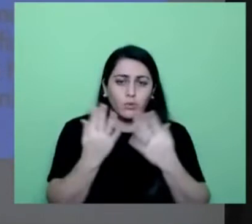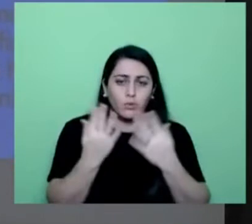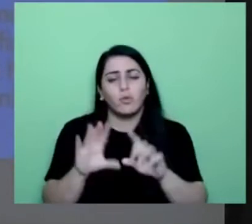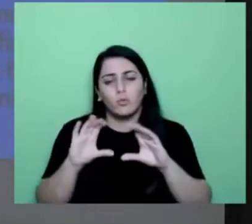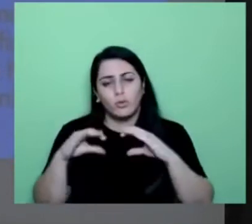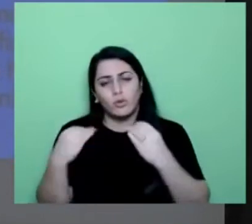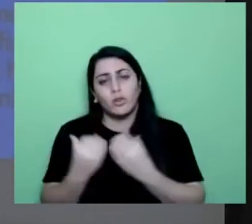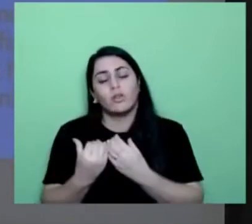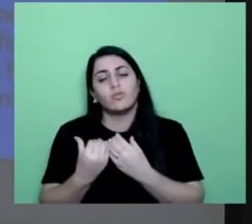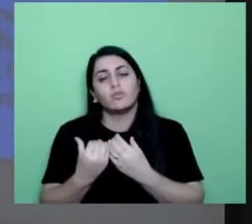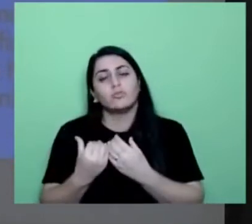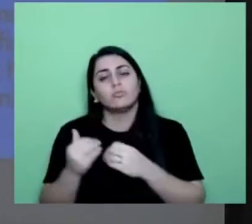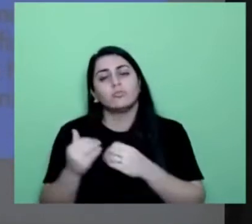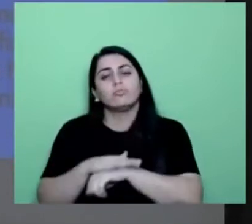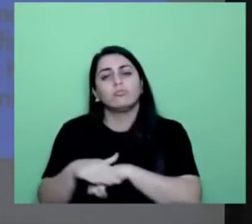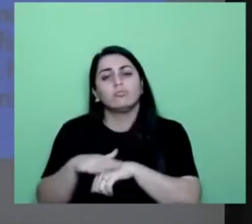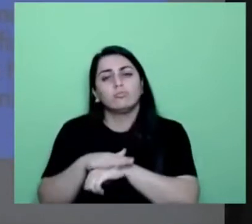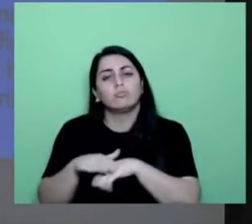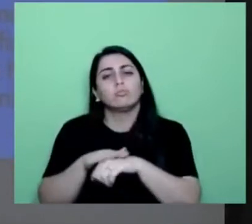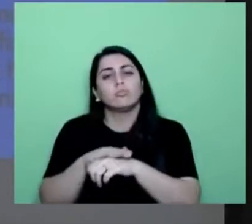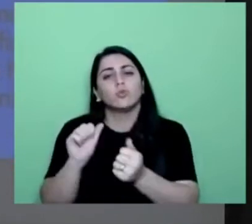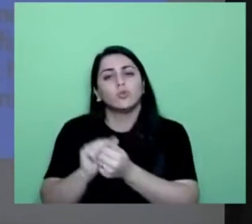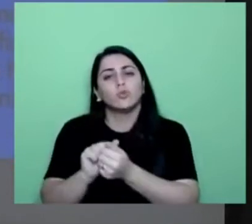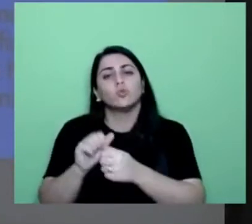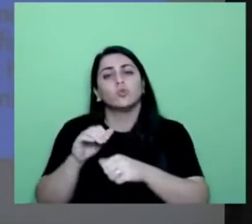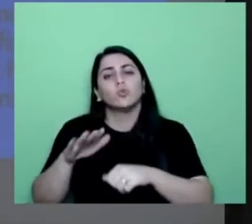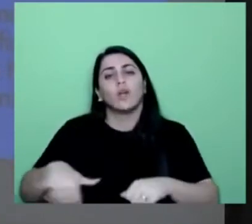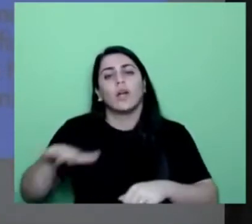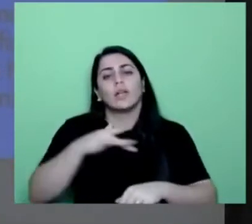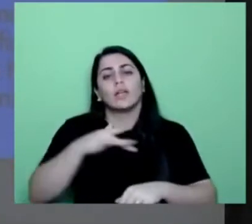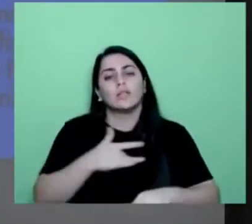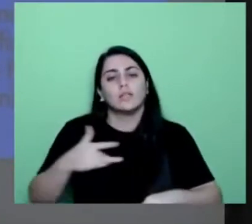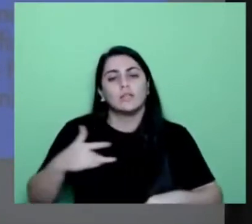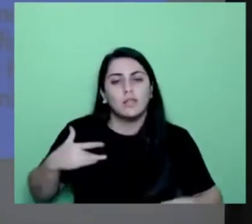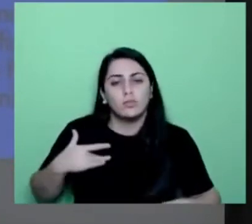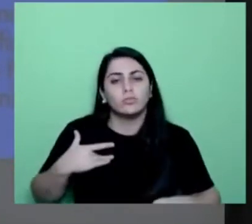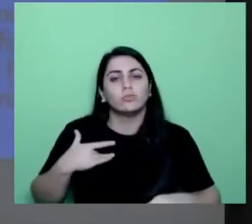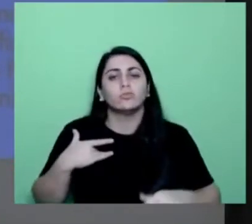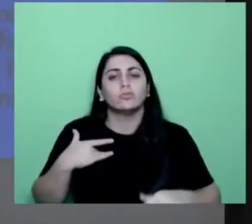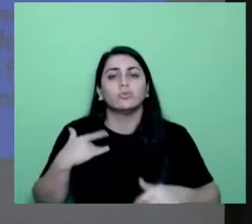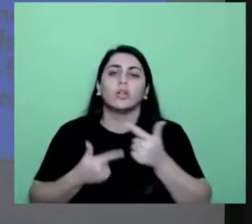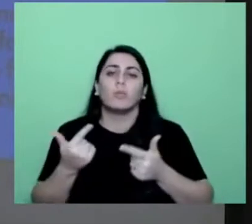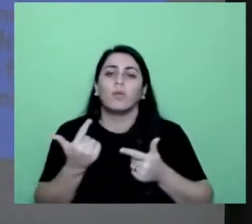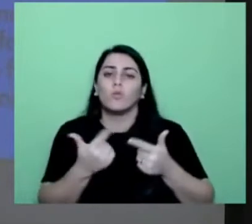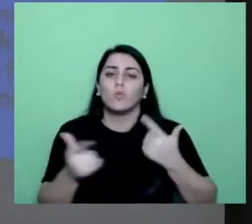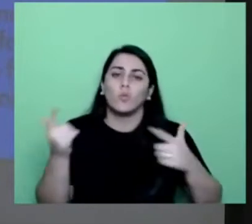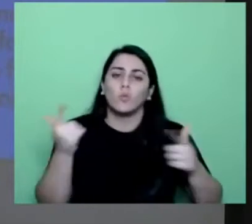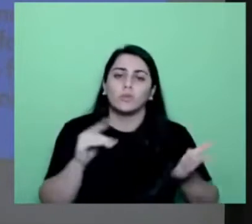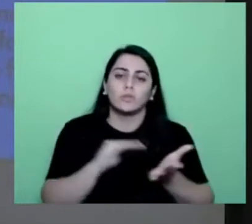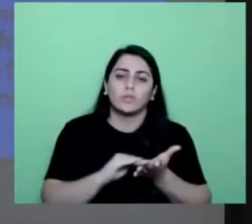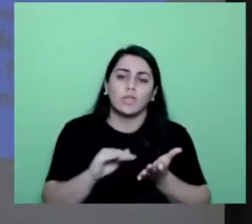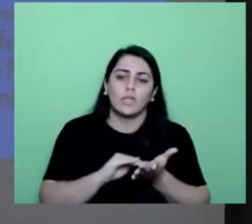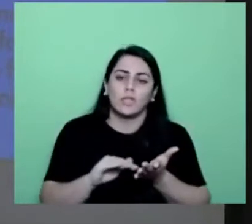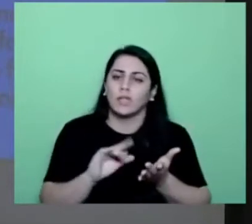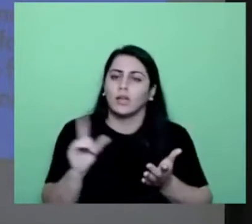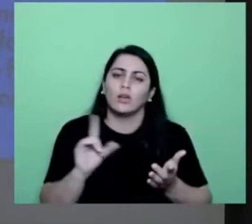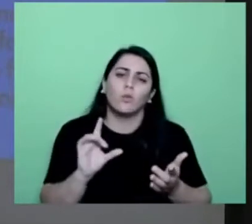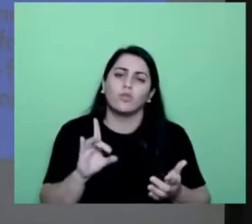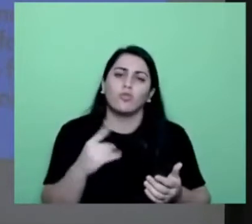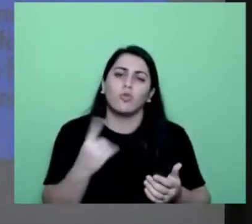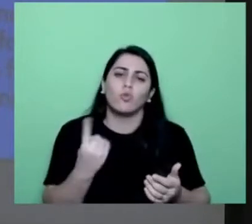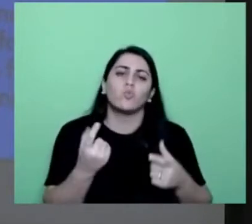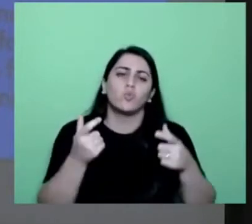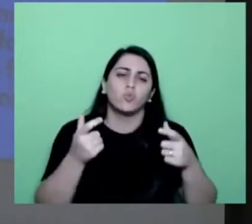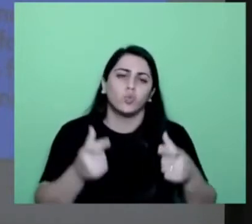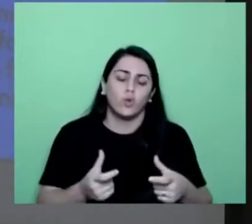Abordagem conjuntamente com a área da saúde, ao trabalho com as demais secretarias. Não é um único serviço que vai fazer isso.